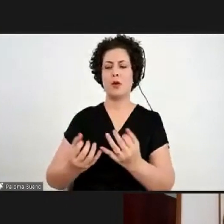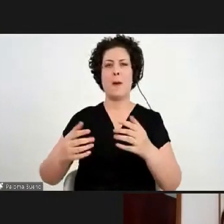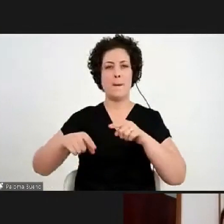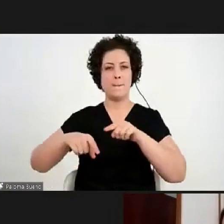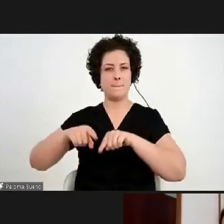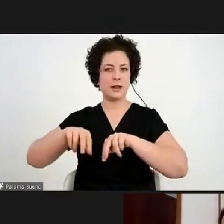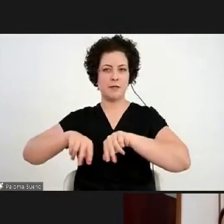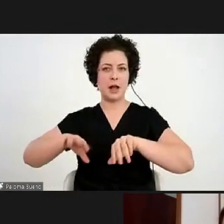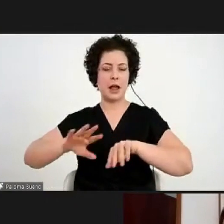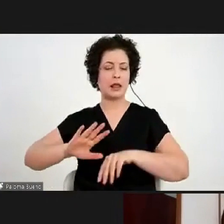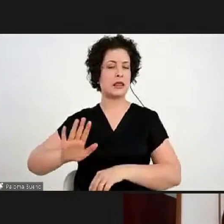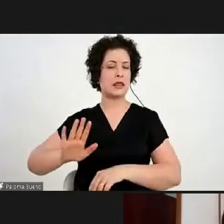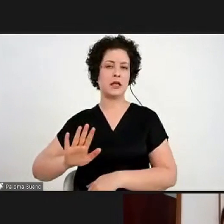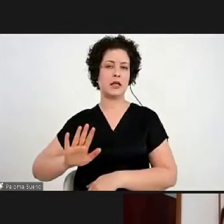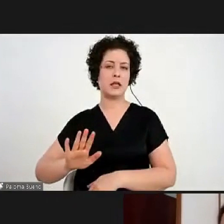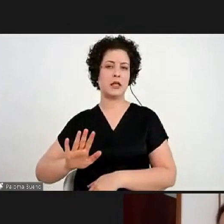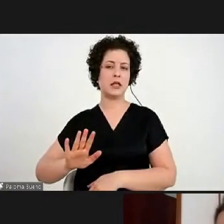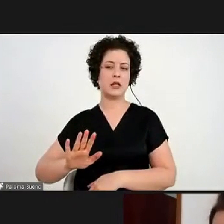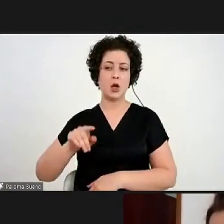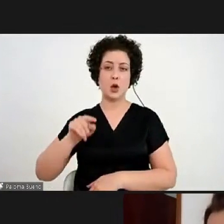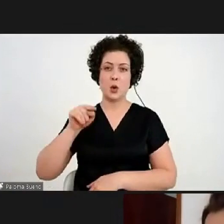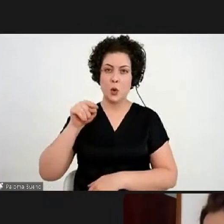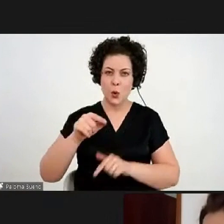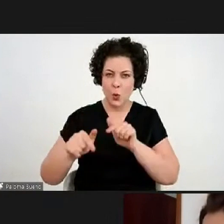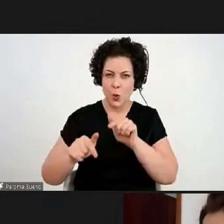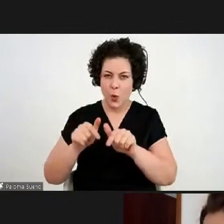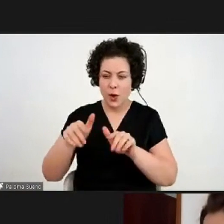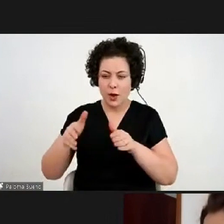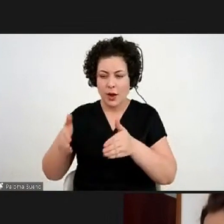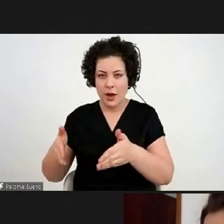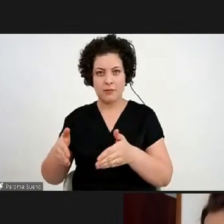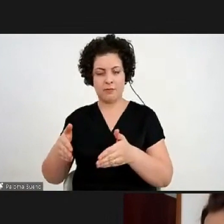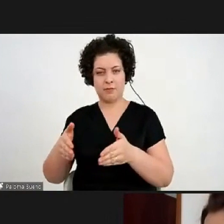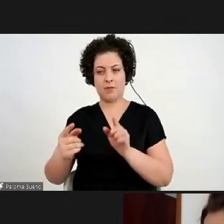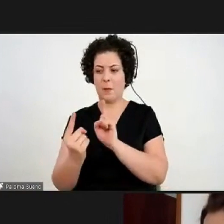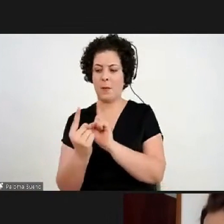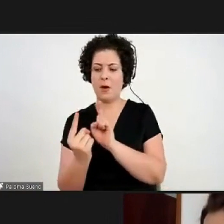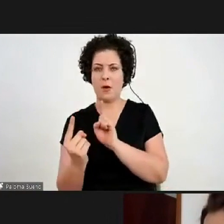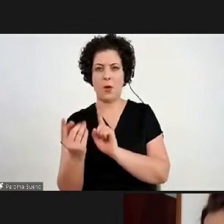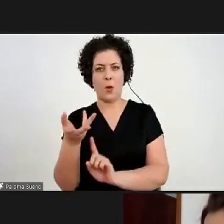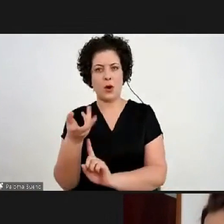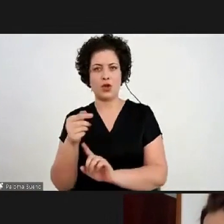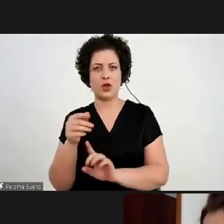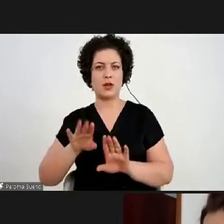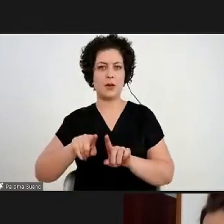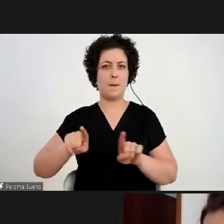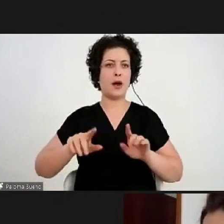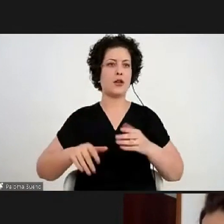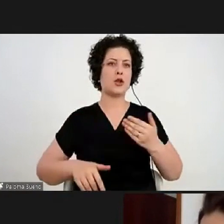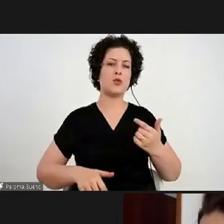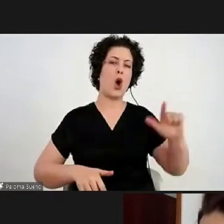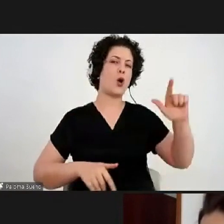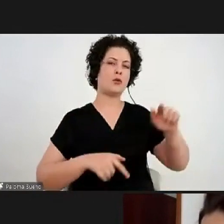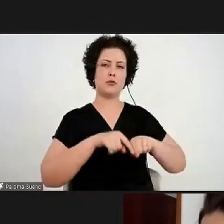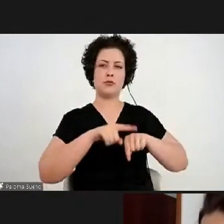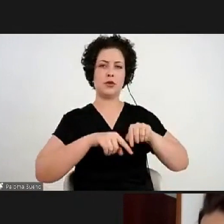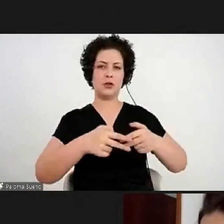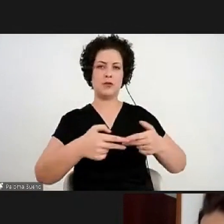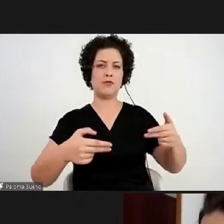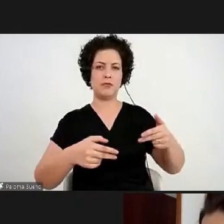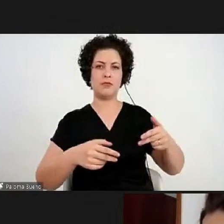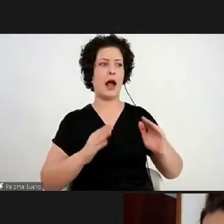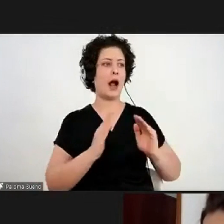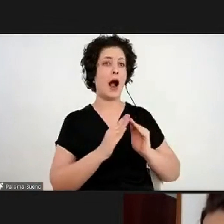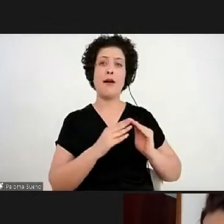do trabalho especificamente do artista que eu estou mostrando, mas alguns materiais que você tem em